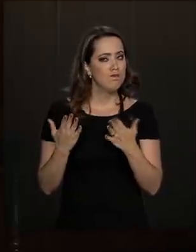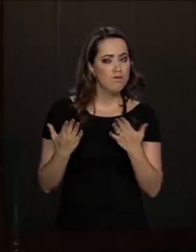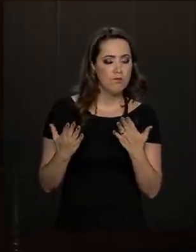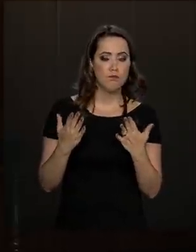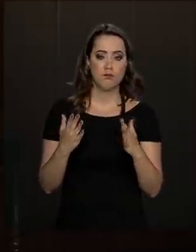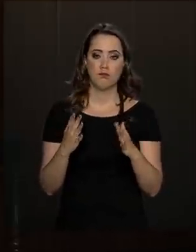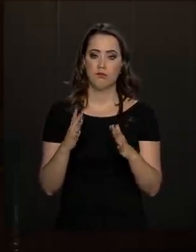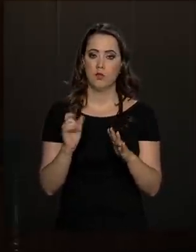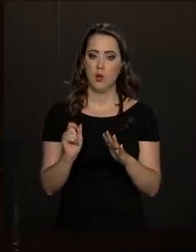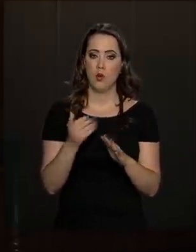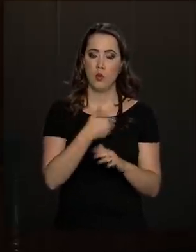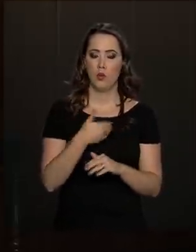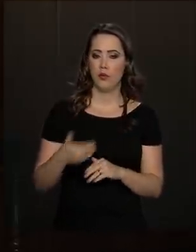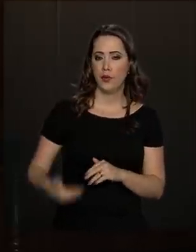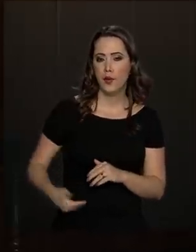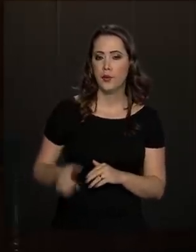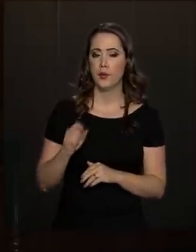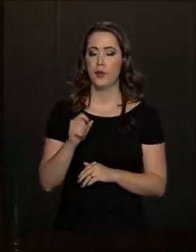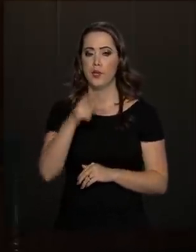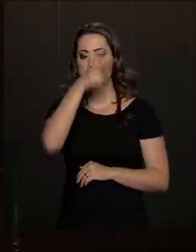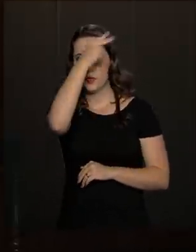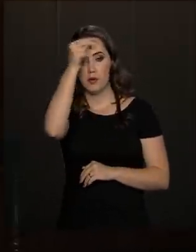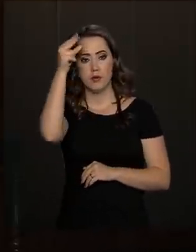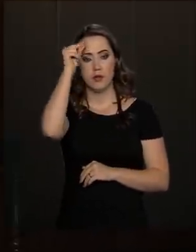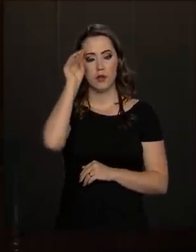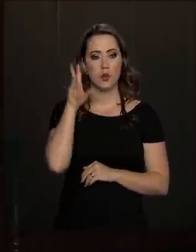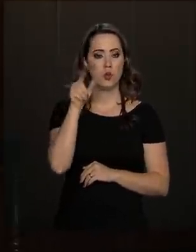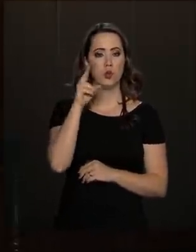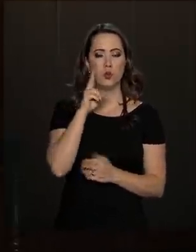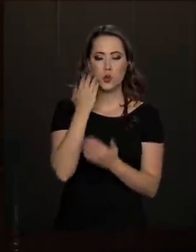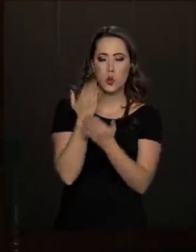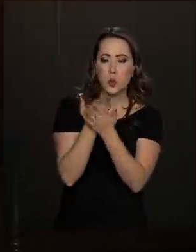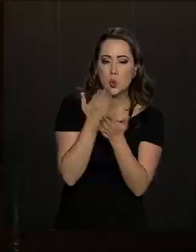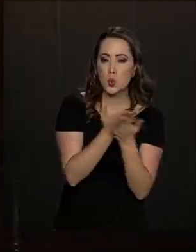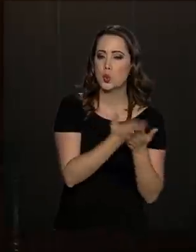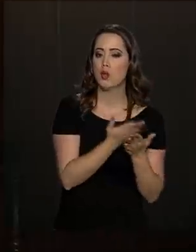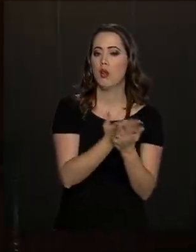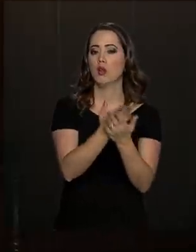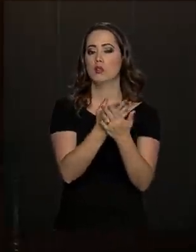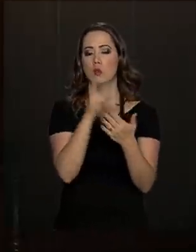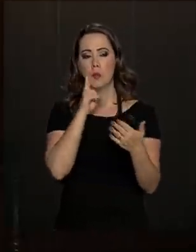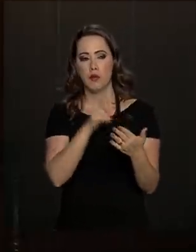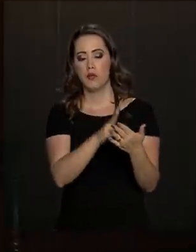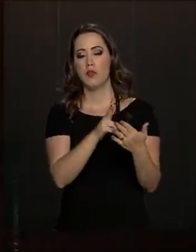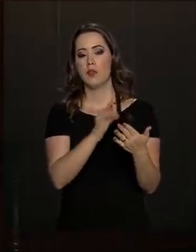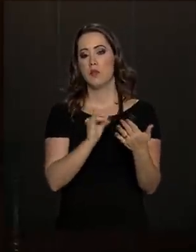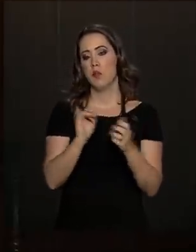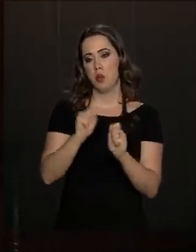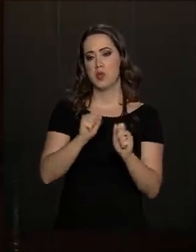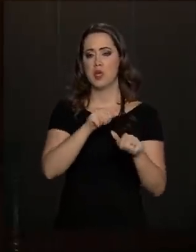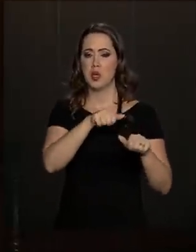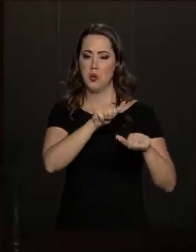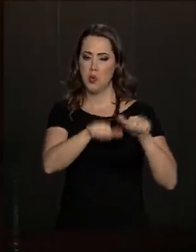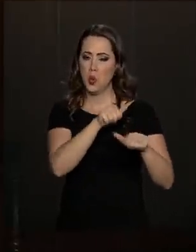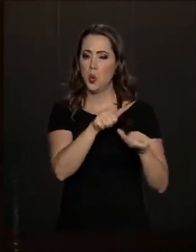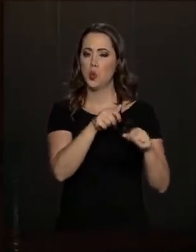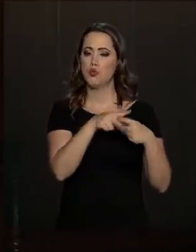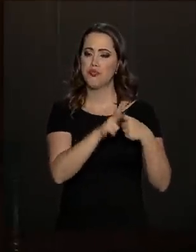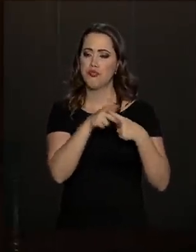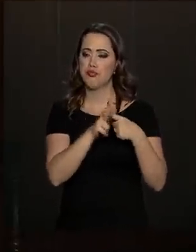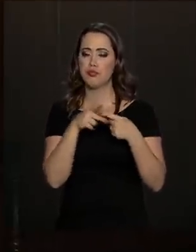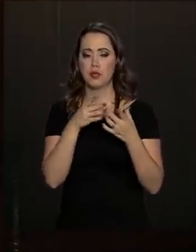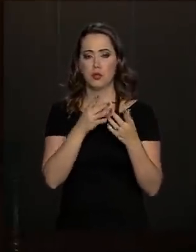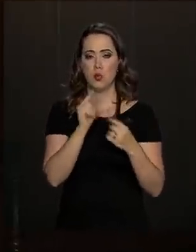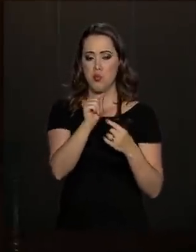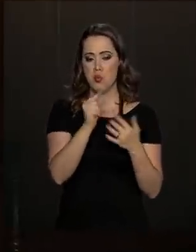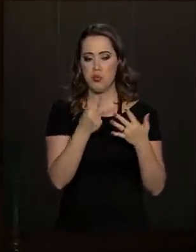governadores, prefeitos, está todo mundo examinando isso aí. Pode ser que queiram mexer numa dimensão ou noutra, mas